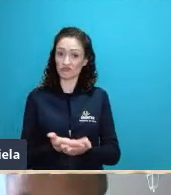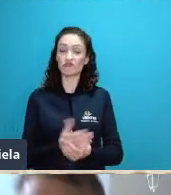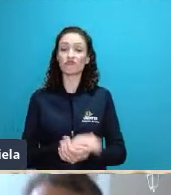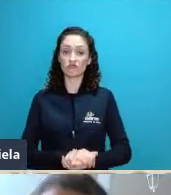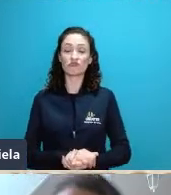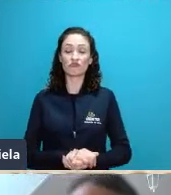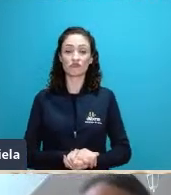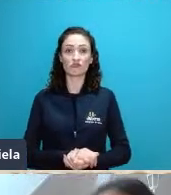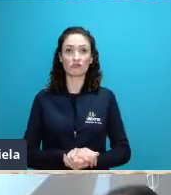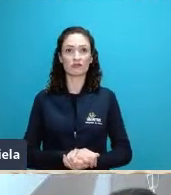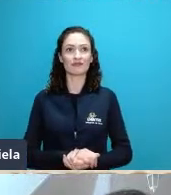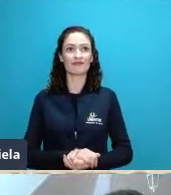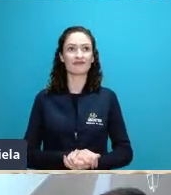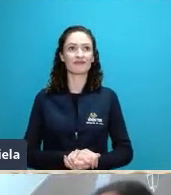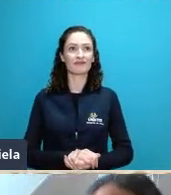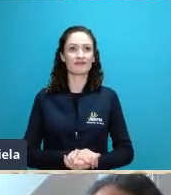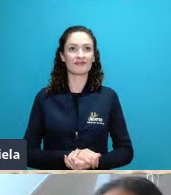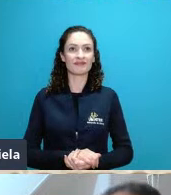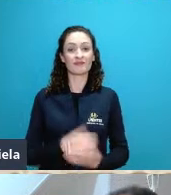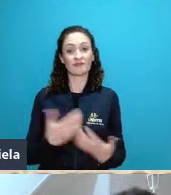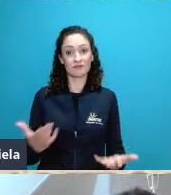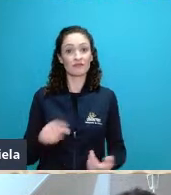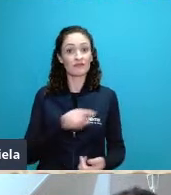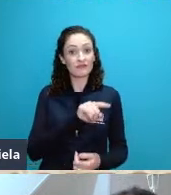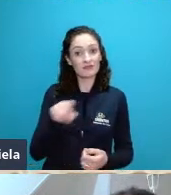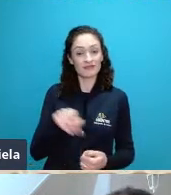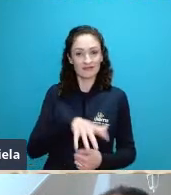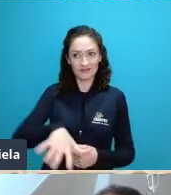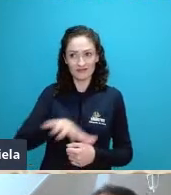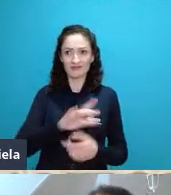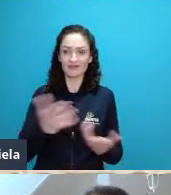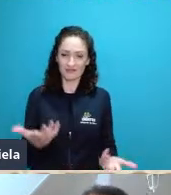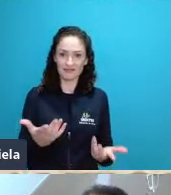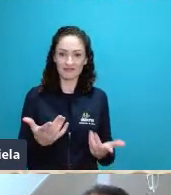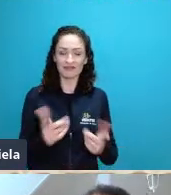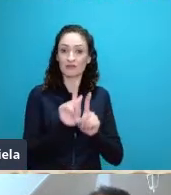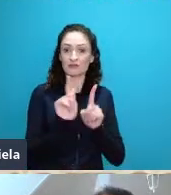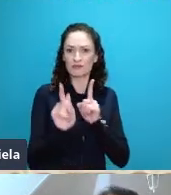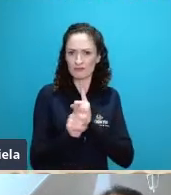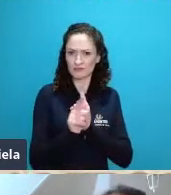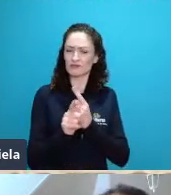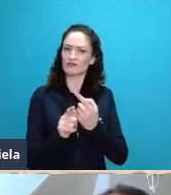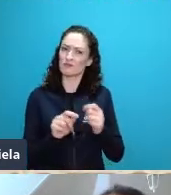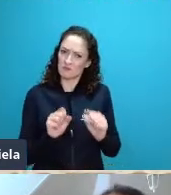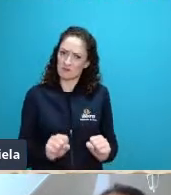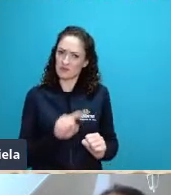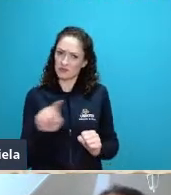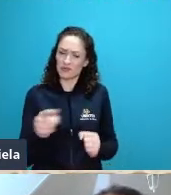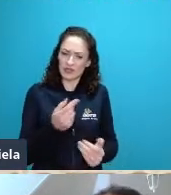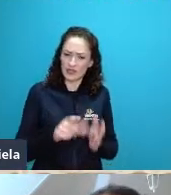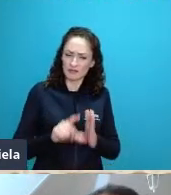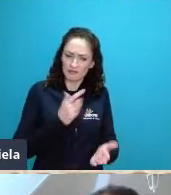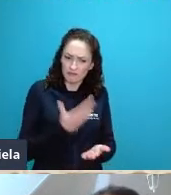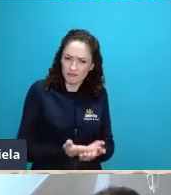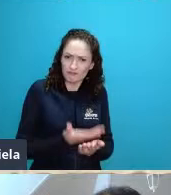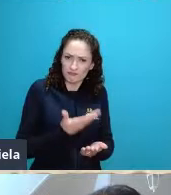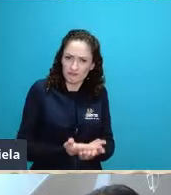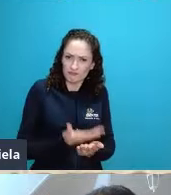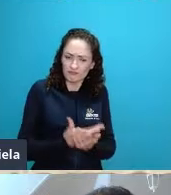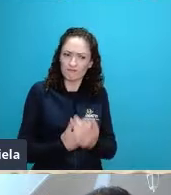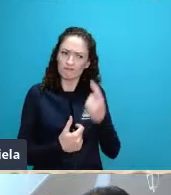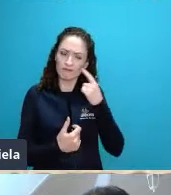geografia deve ter estudado um pouquinho das correntes de pensamento como que elas influenciaram a